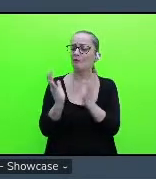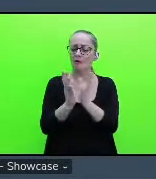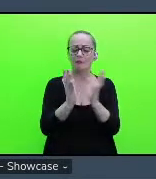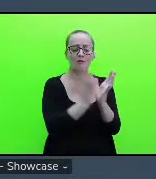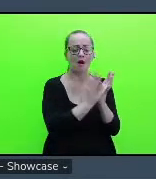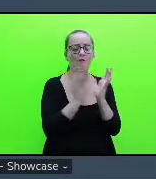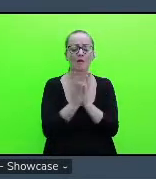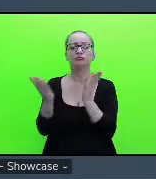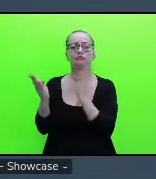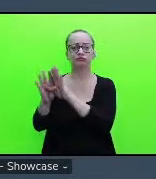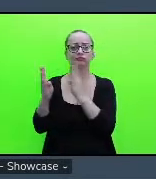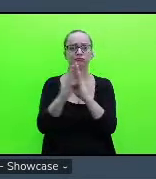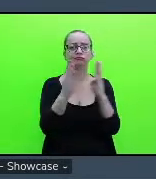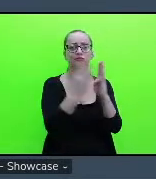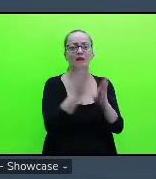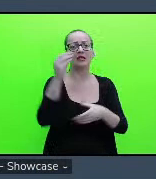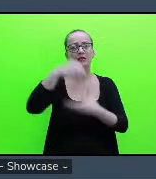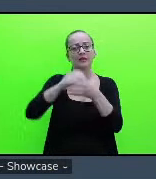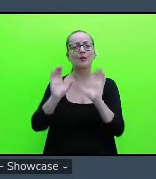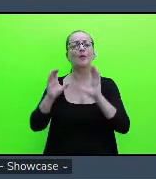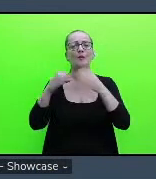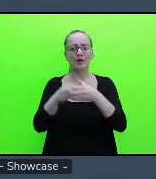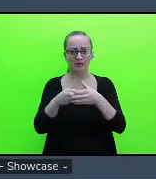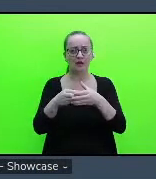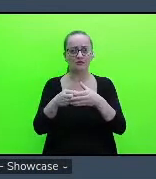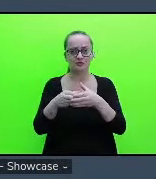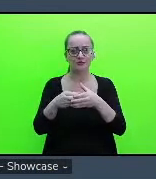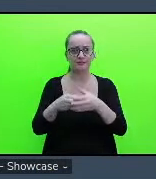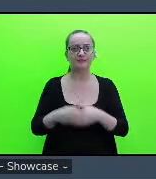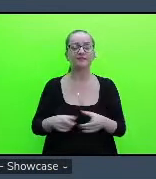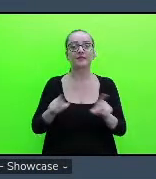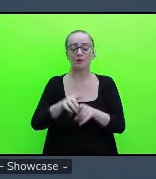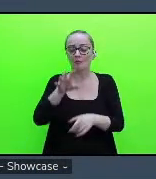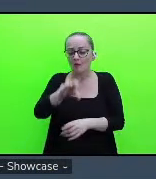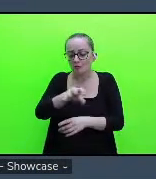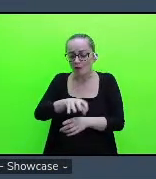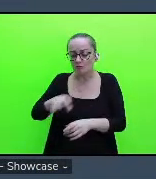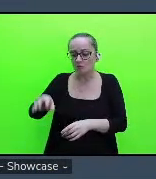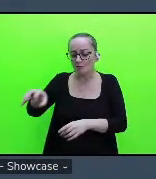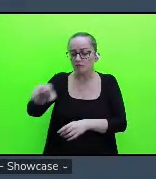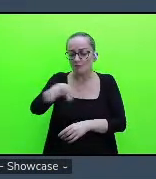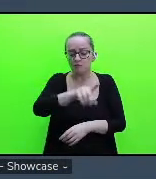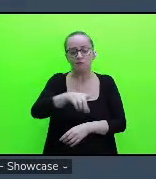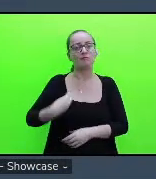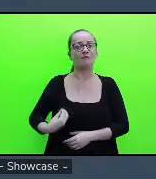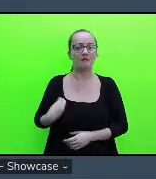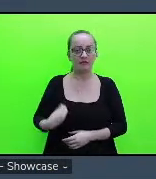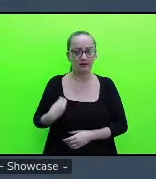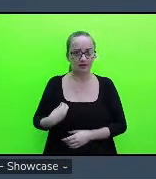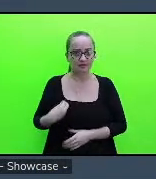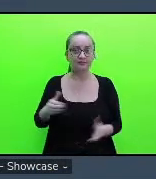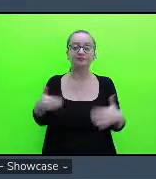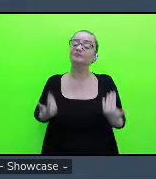ali na comunidade, né, no entorno que eles vivem, e essa essa